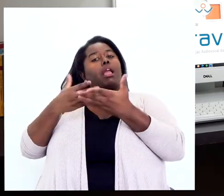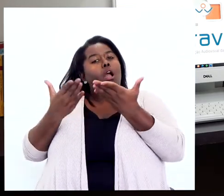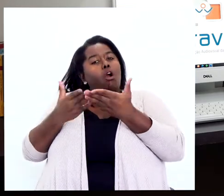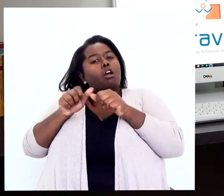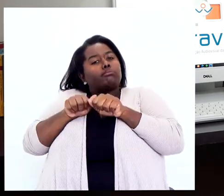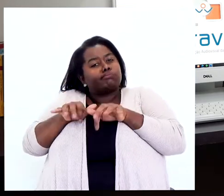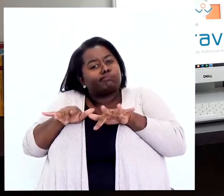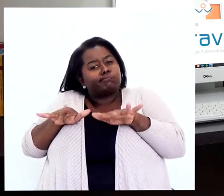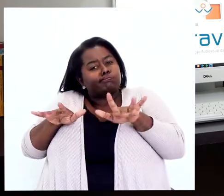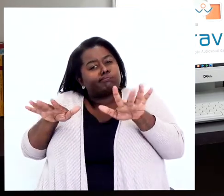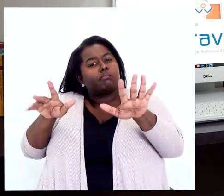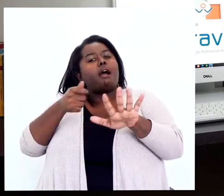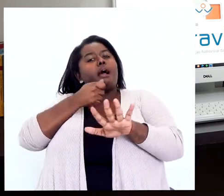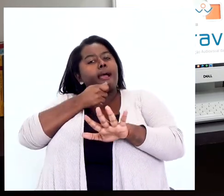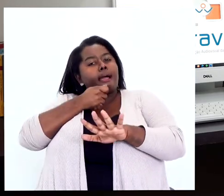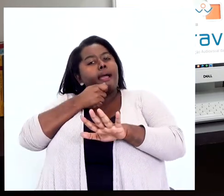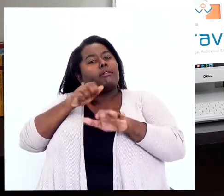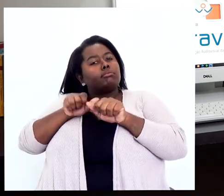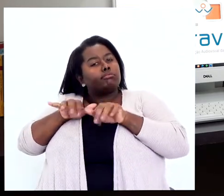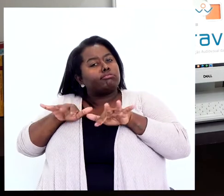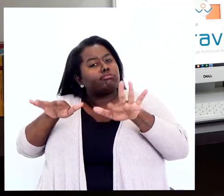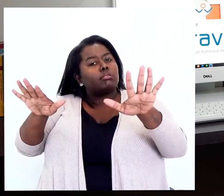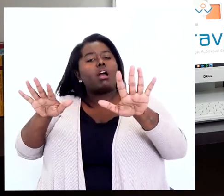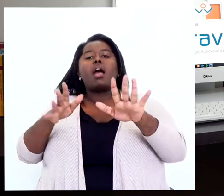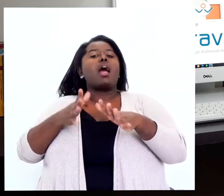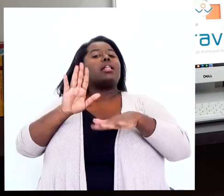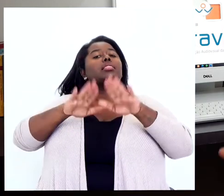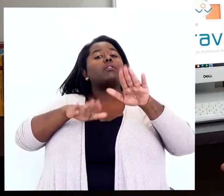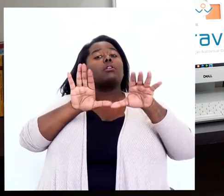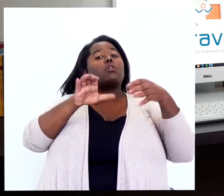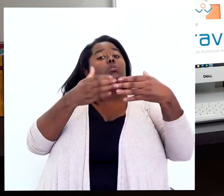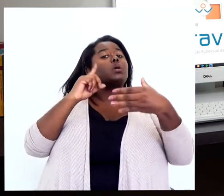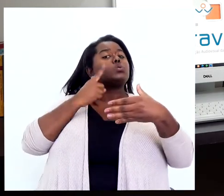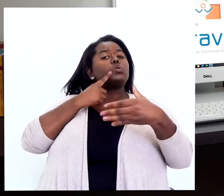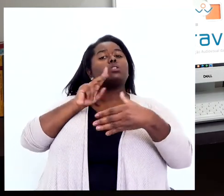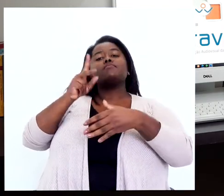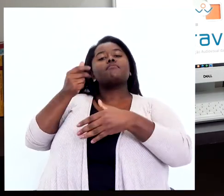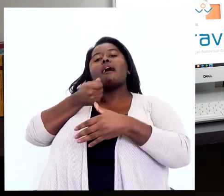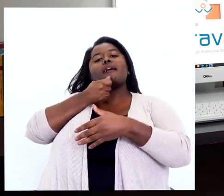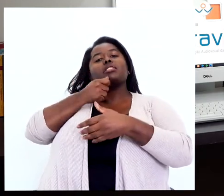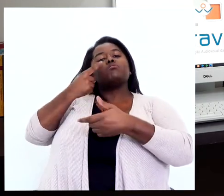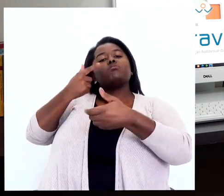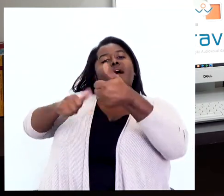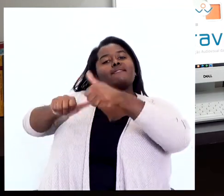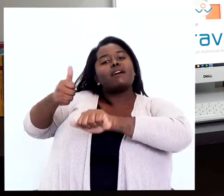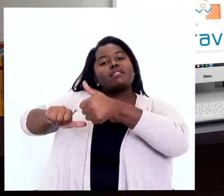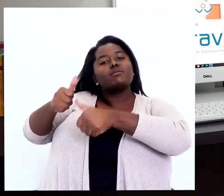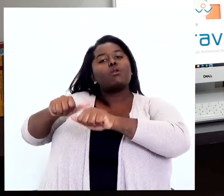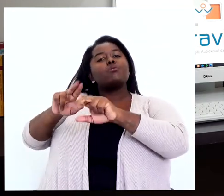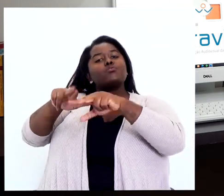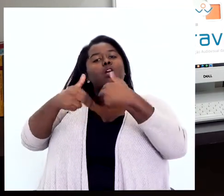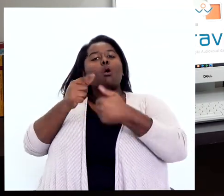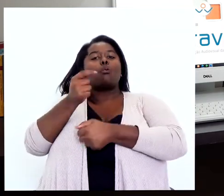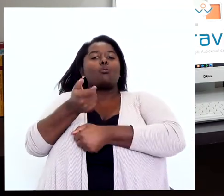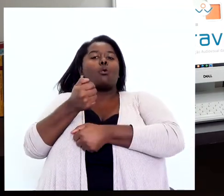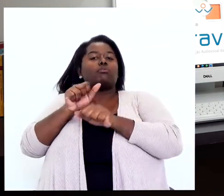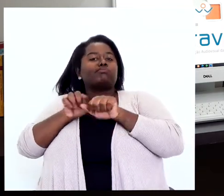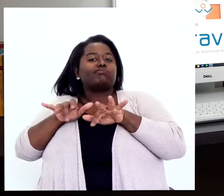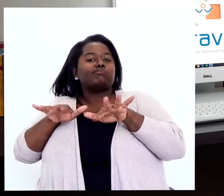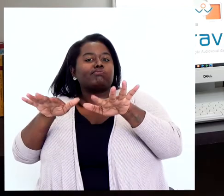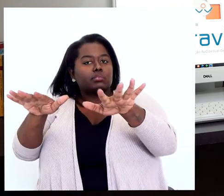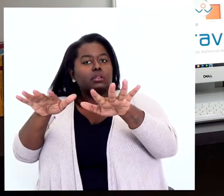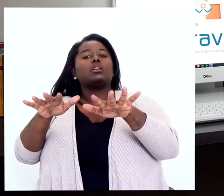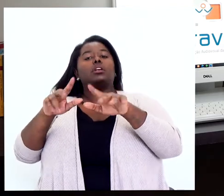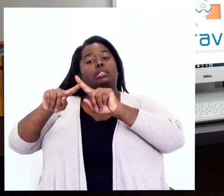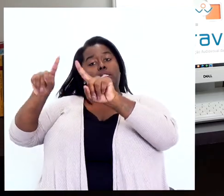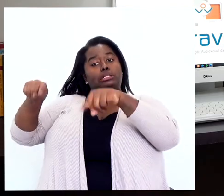janela de libras, então, talvez, as obras não tenham tido fruição na comunidade surda a ponto de serem avaliadas a partir